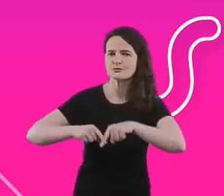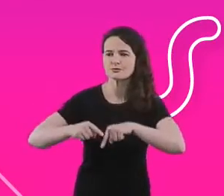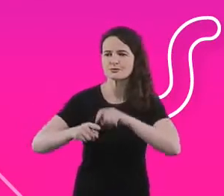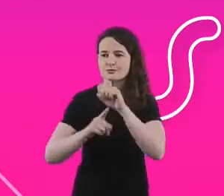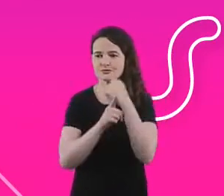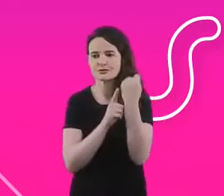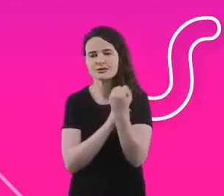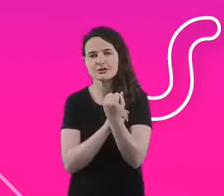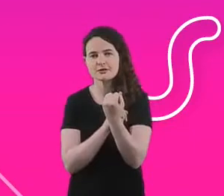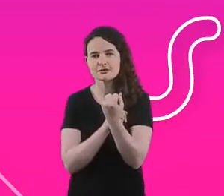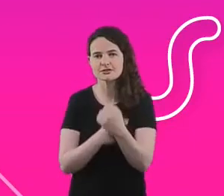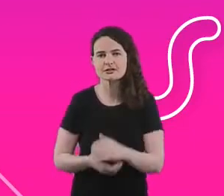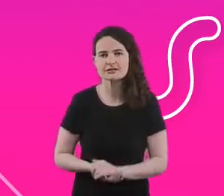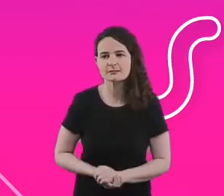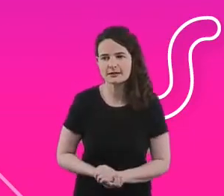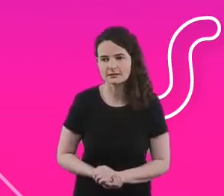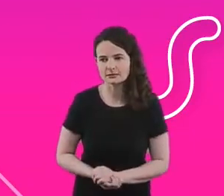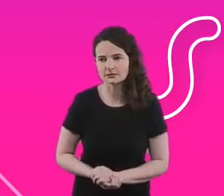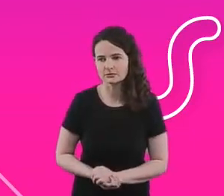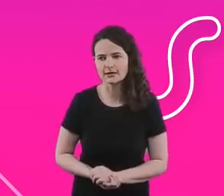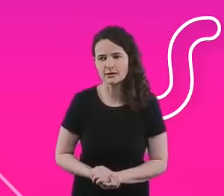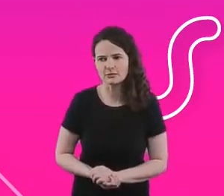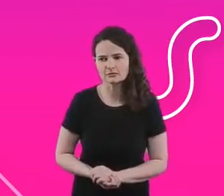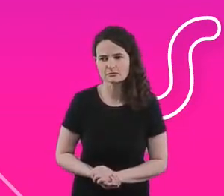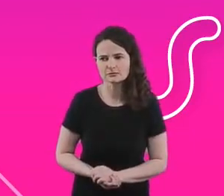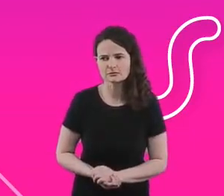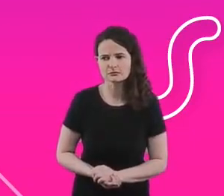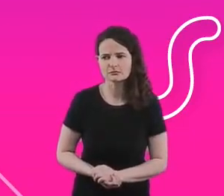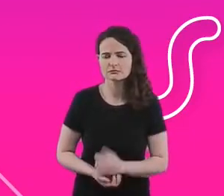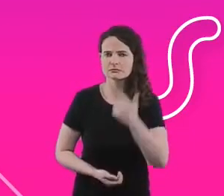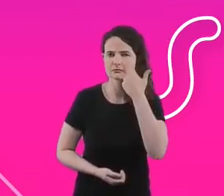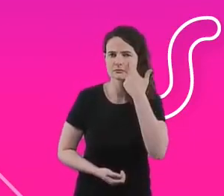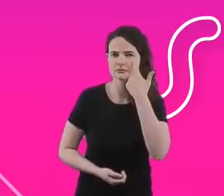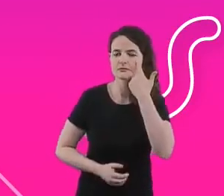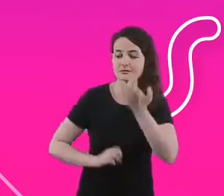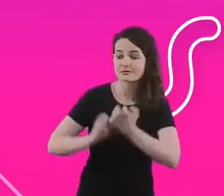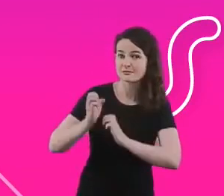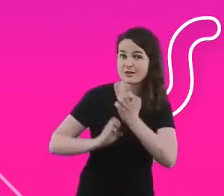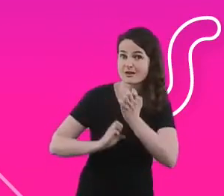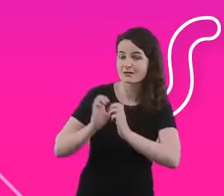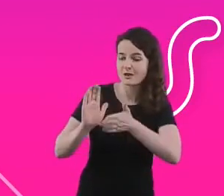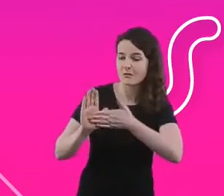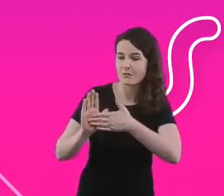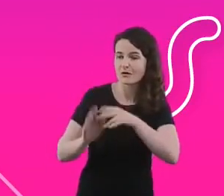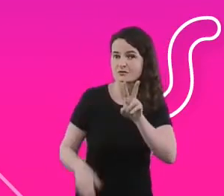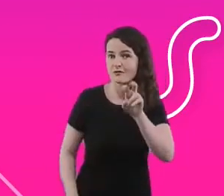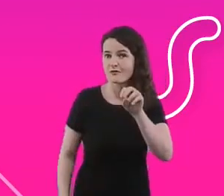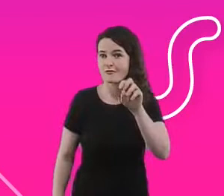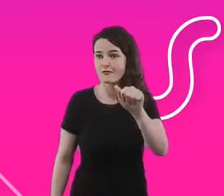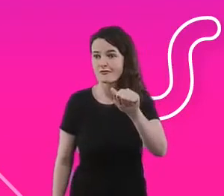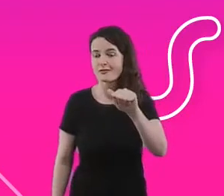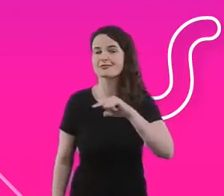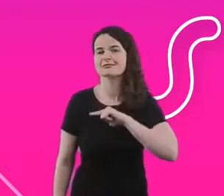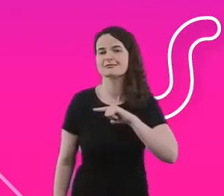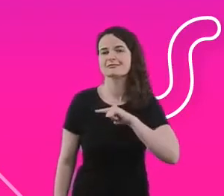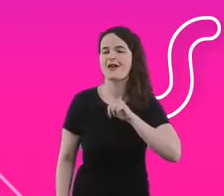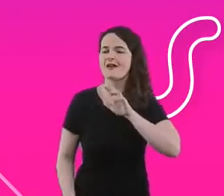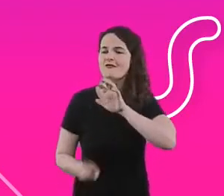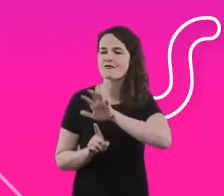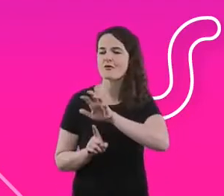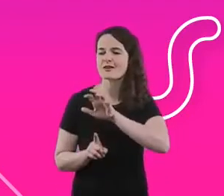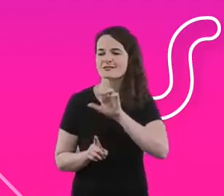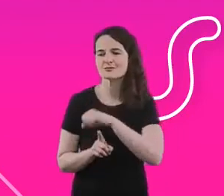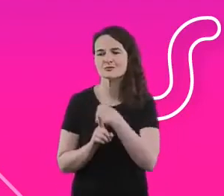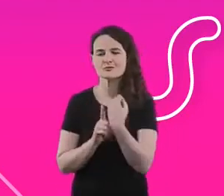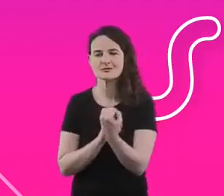estar depois com a Mari falando de ama e a Andresa falando de voa, que também são coisas de impacto, são impacto social e que se integram em parte